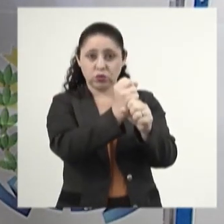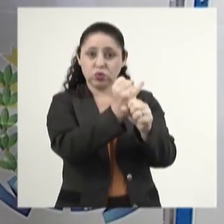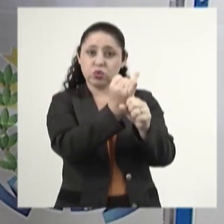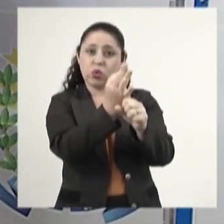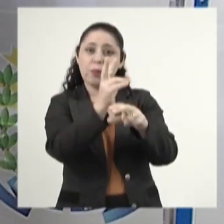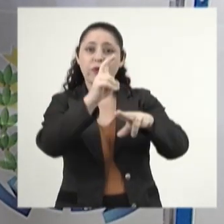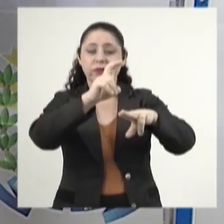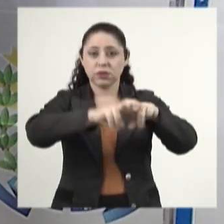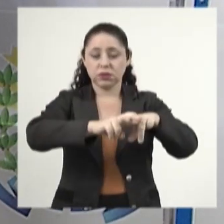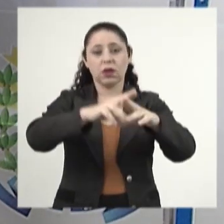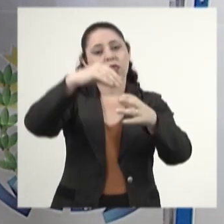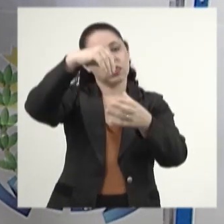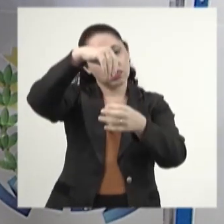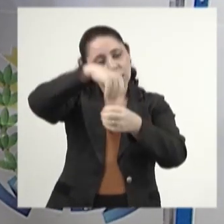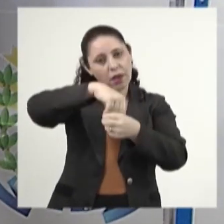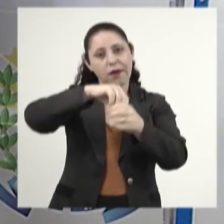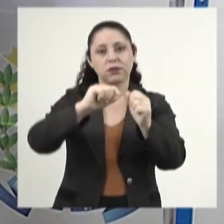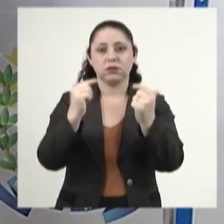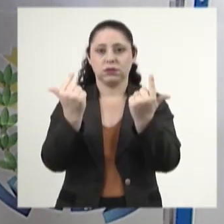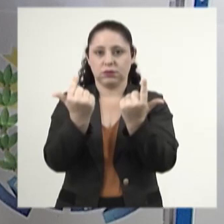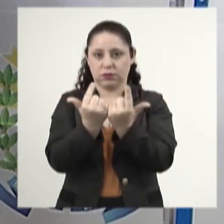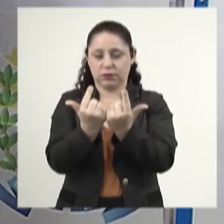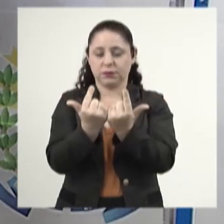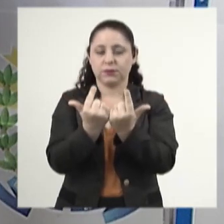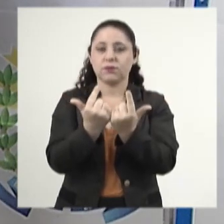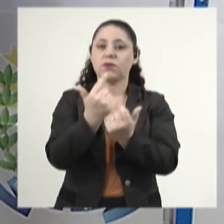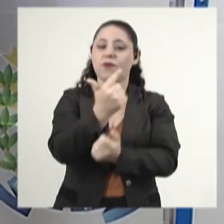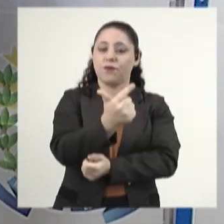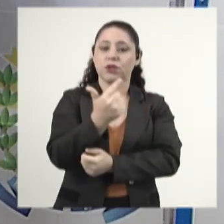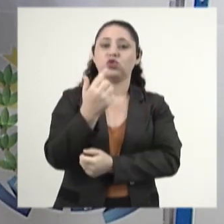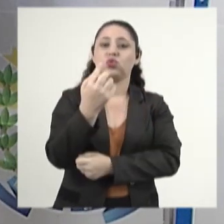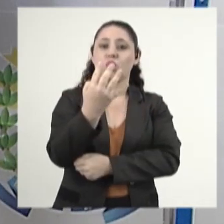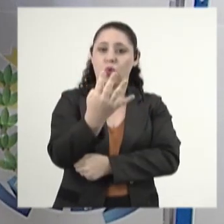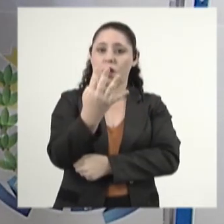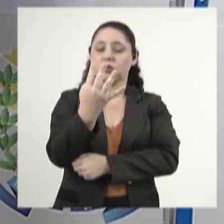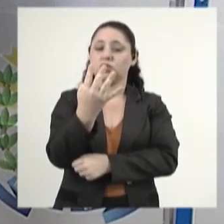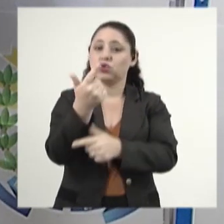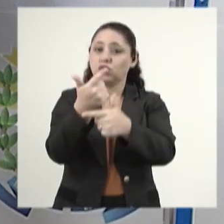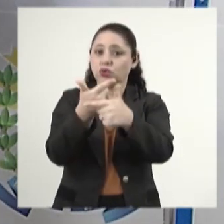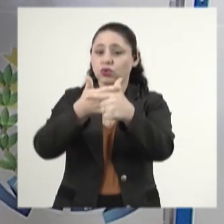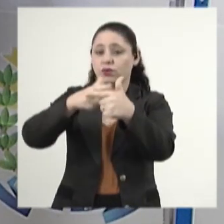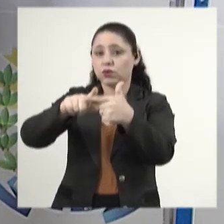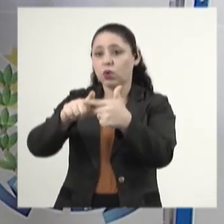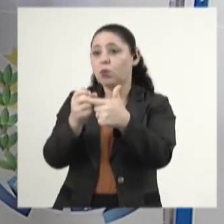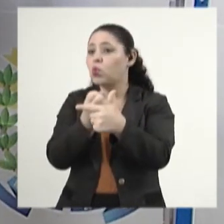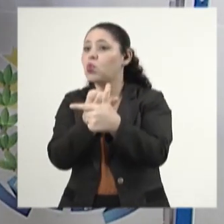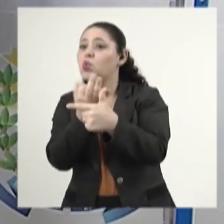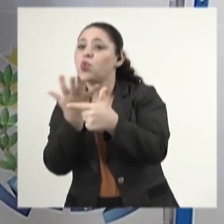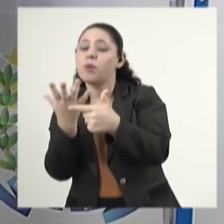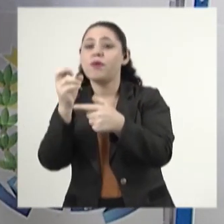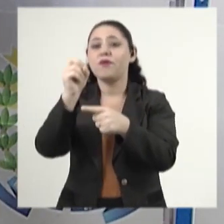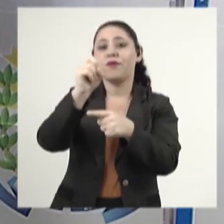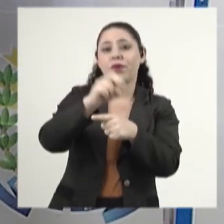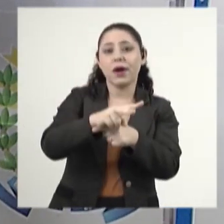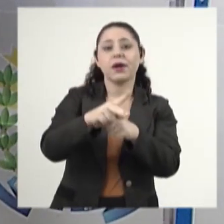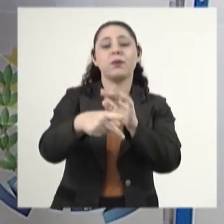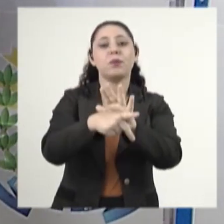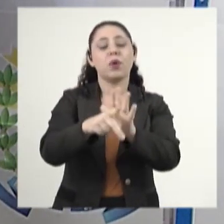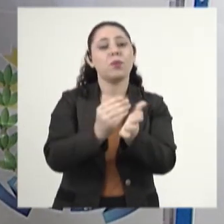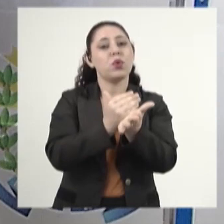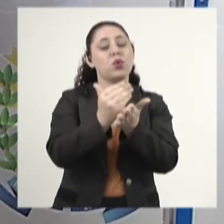cadeiras que existe dentro da Assembleia Legislativa, no caso, 24 cadeiras, e dividir pela quantidade de vagas